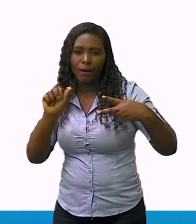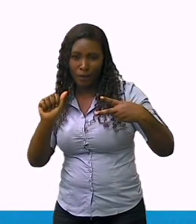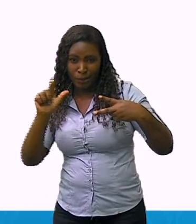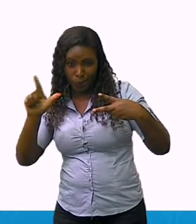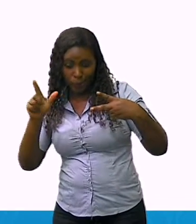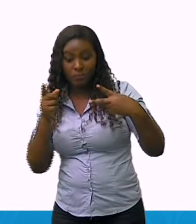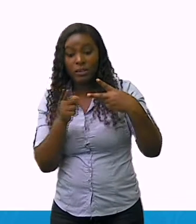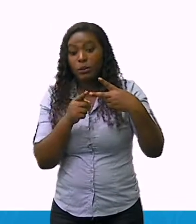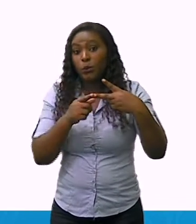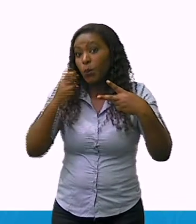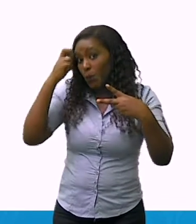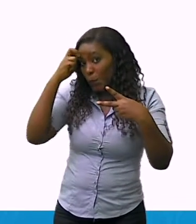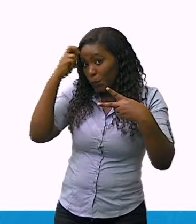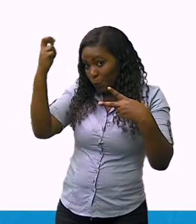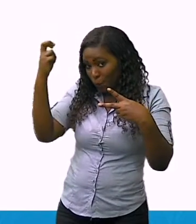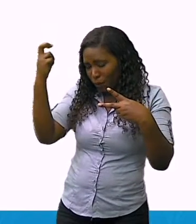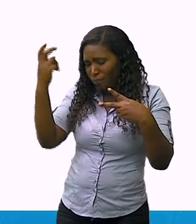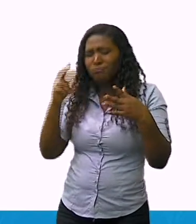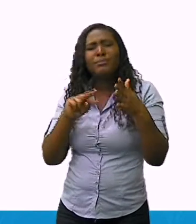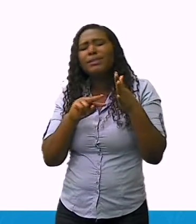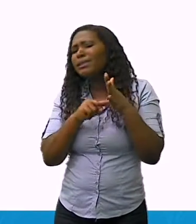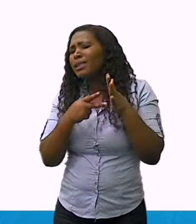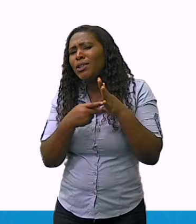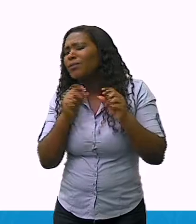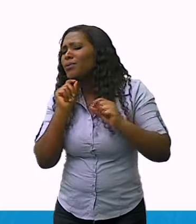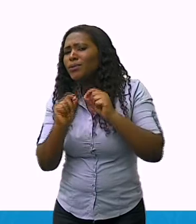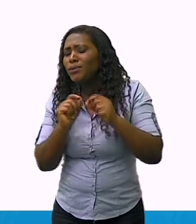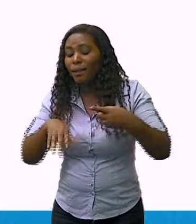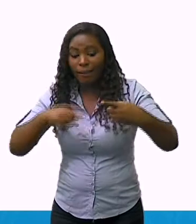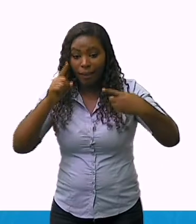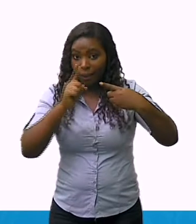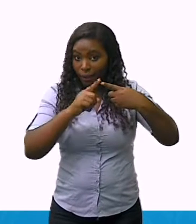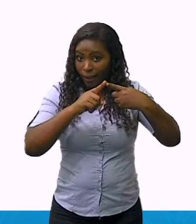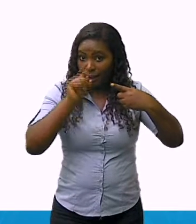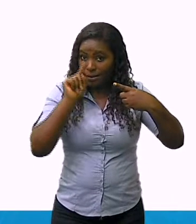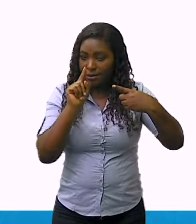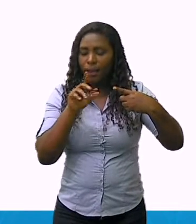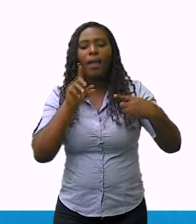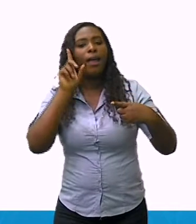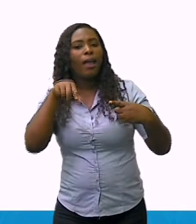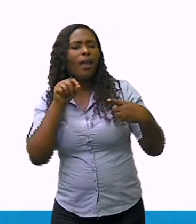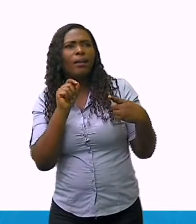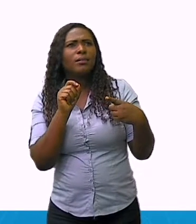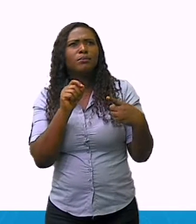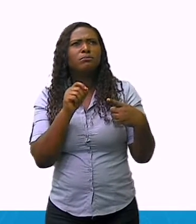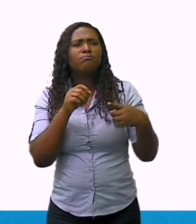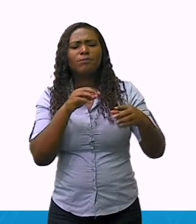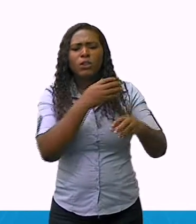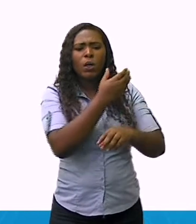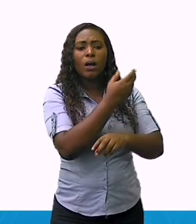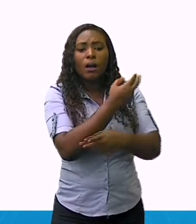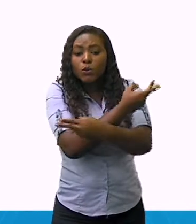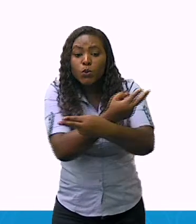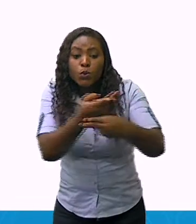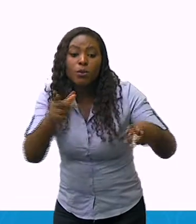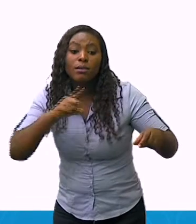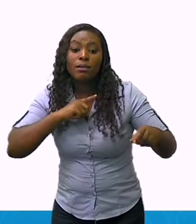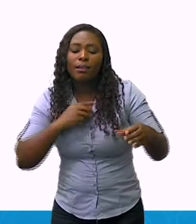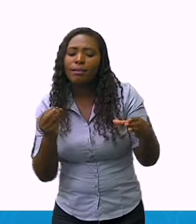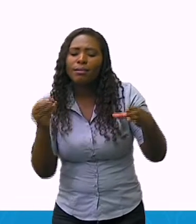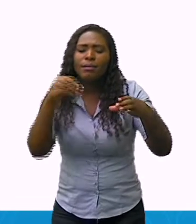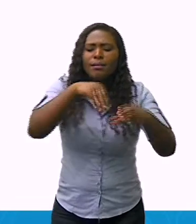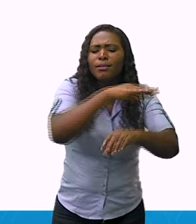são aqueles presentes diretamente na natureza. Já os elementos culturais